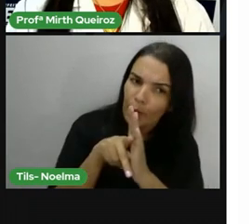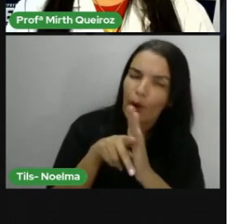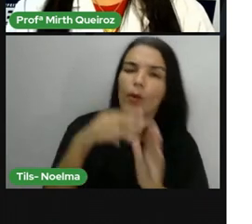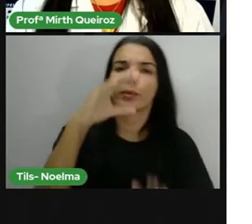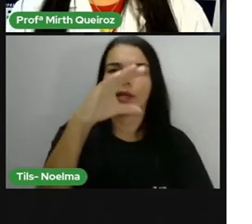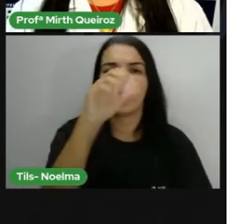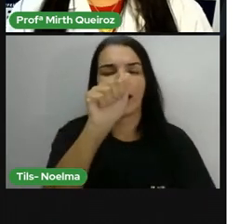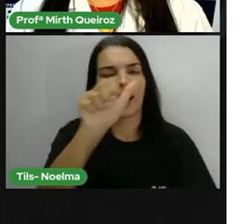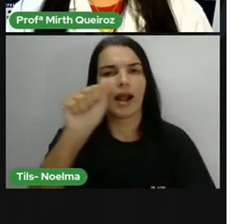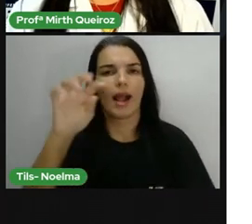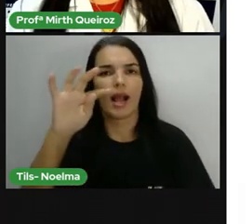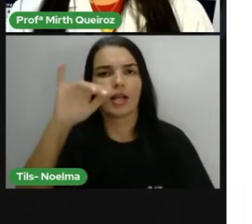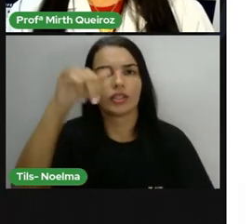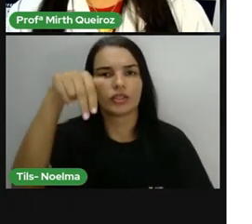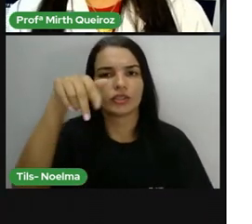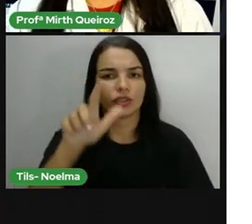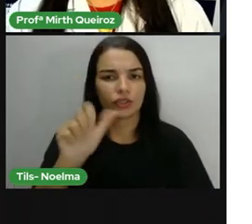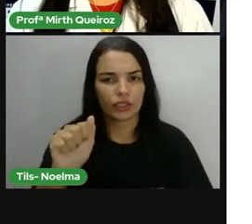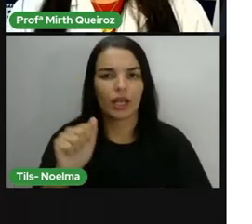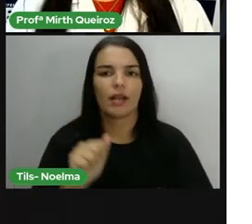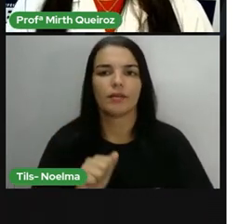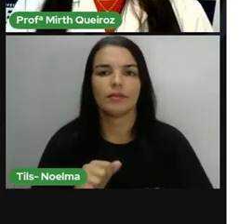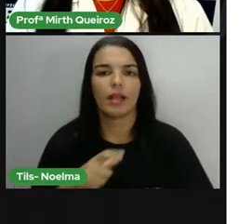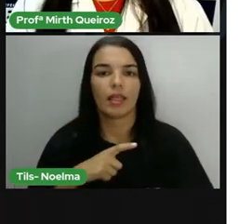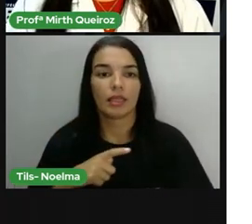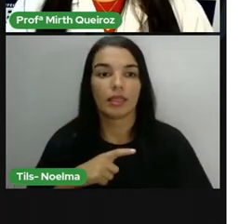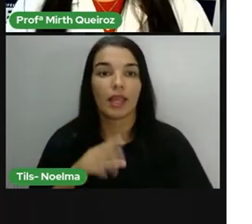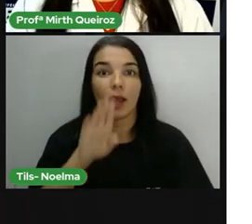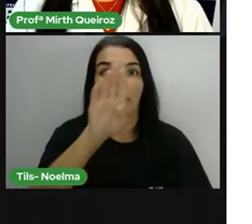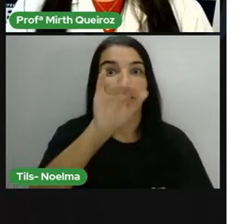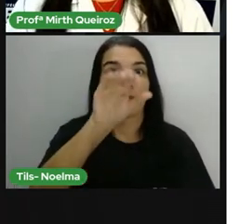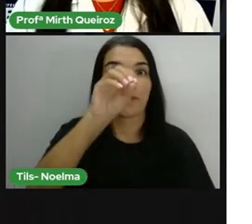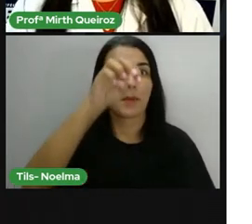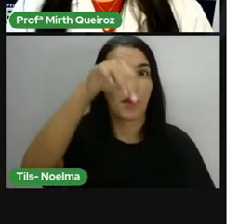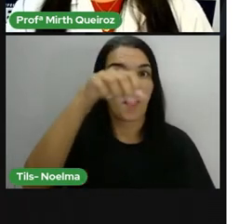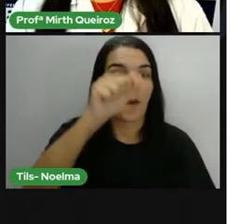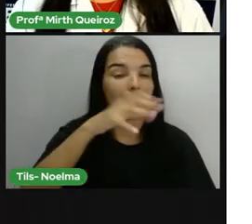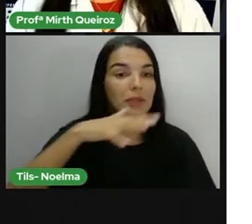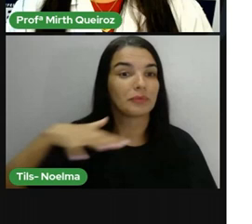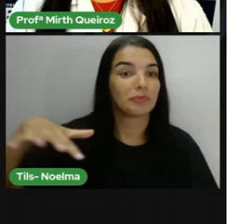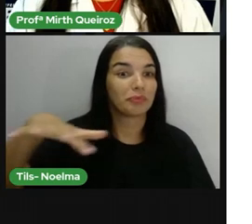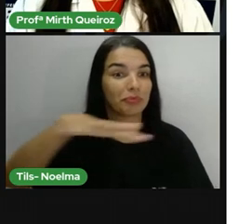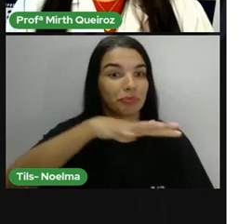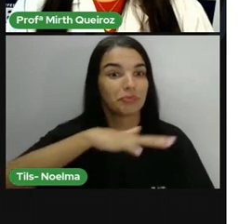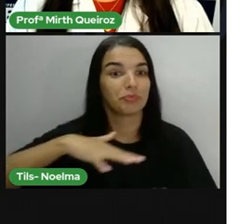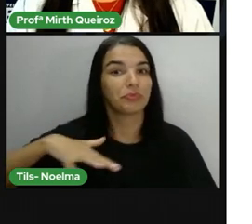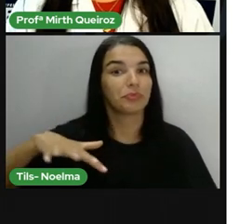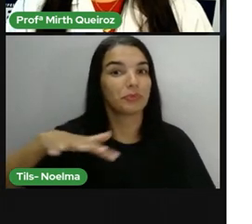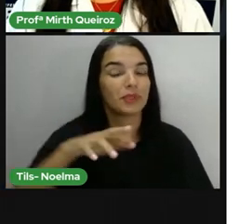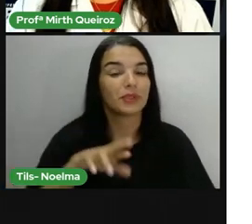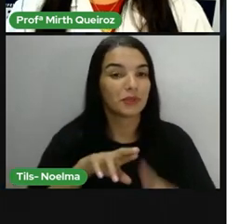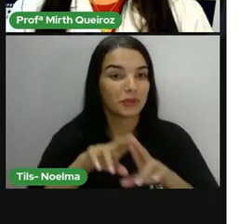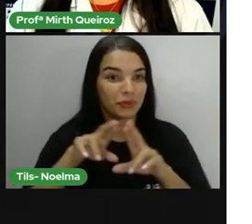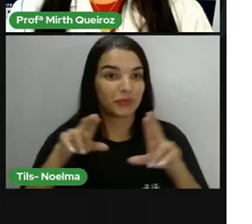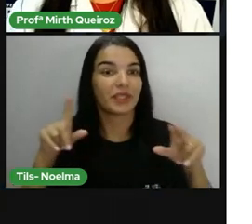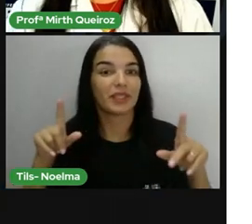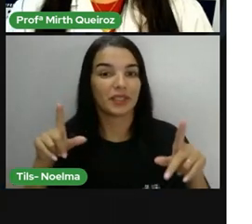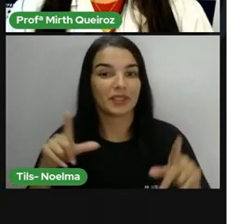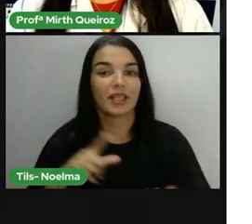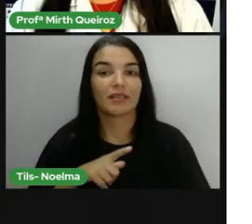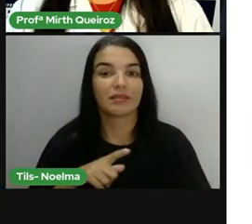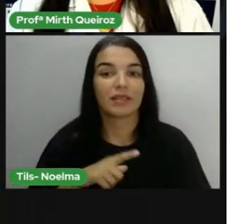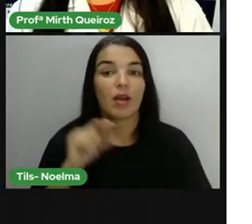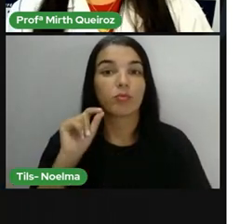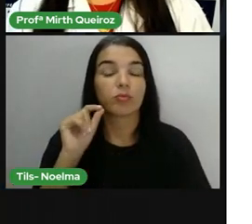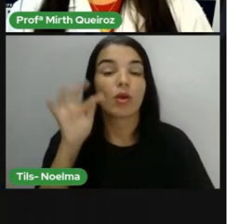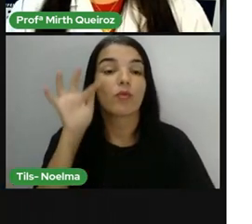daqui da nossa região. E nos mais diversos tipos de solo da região semiárida, o maracujá da caatinga é